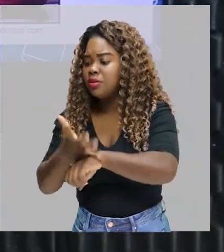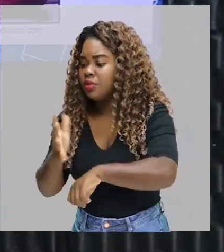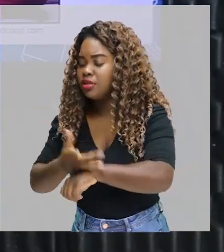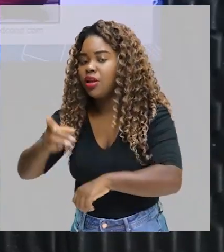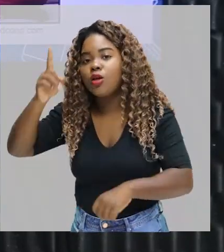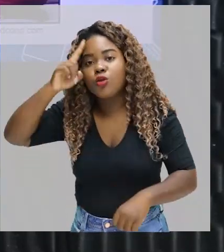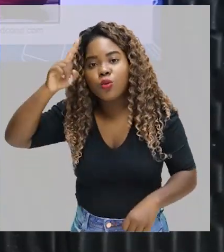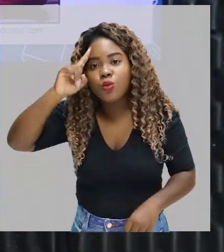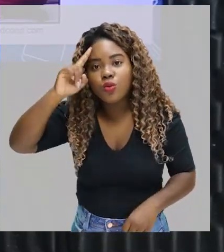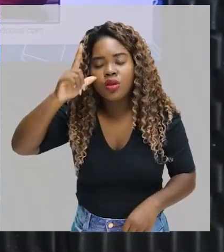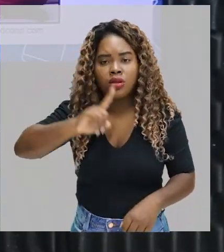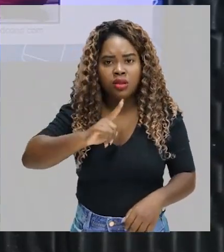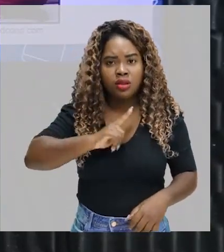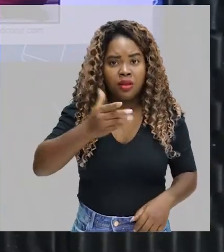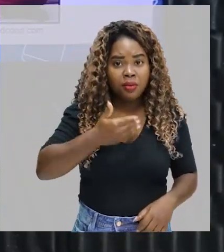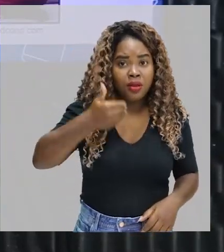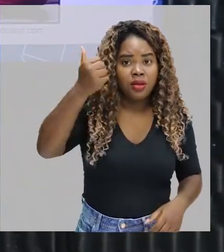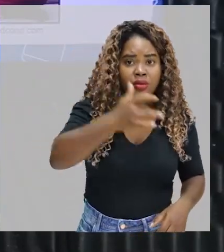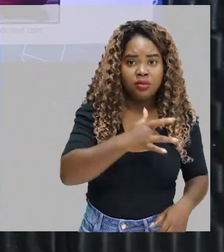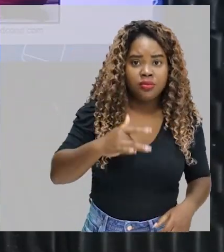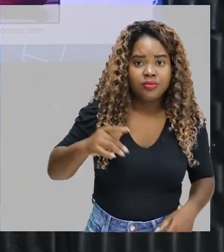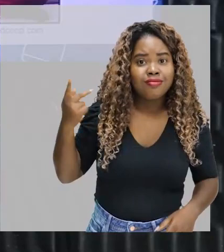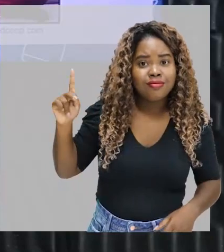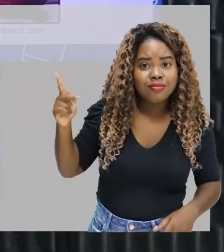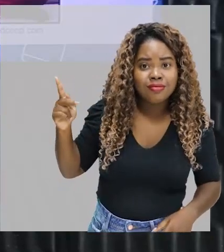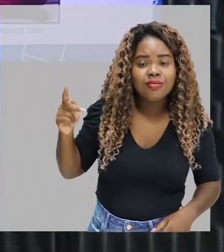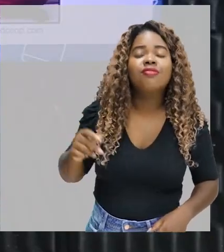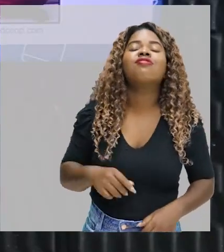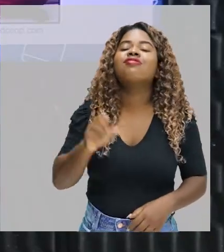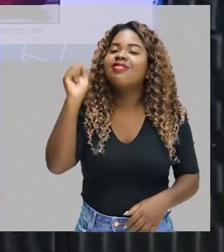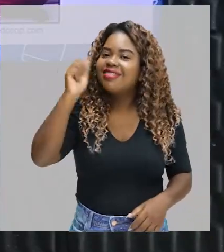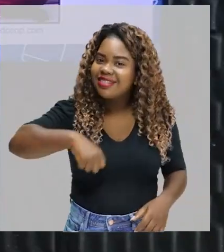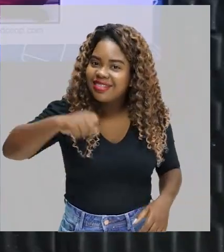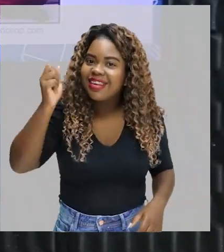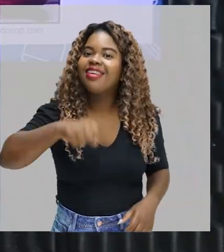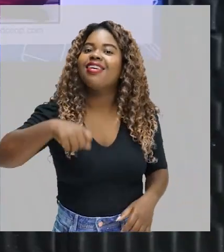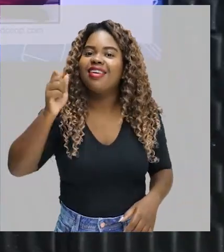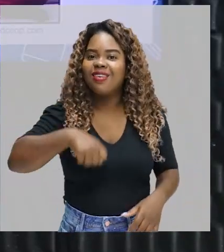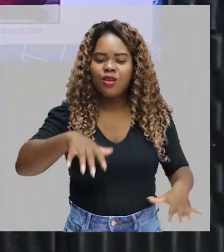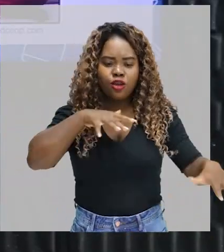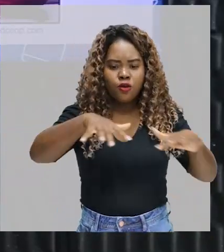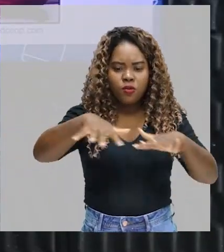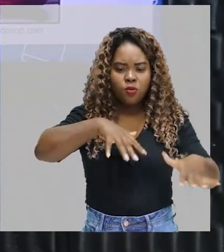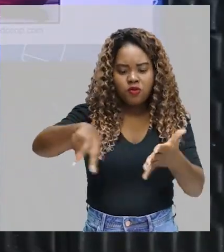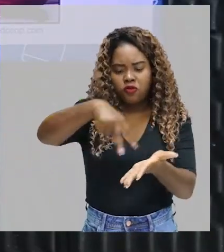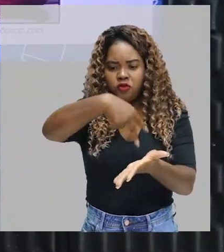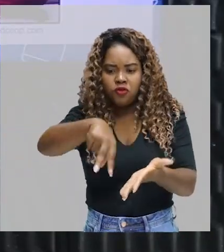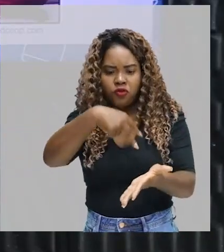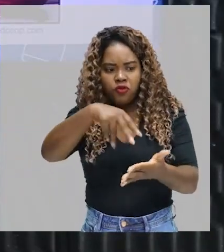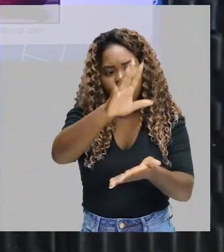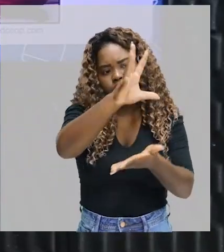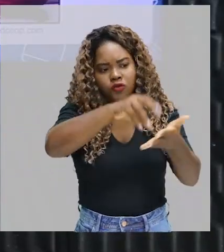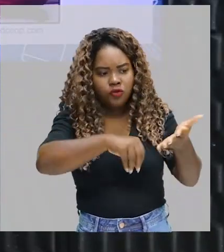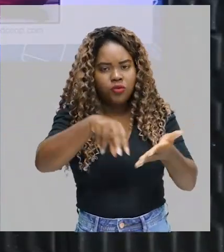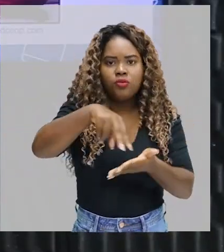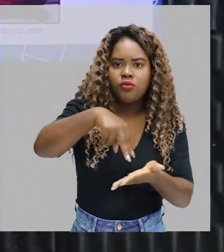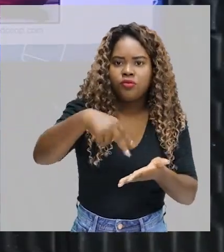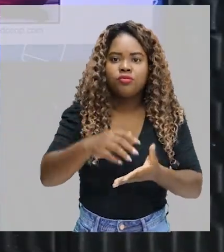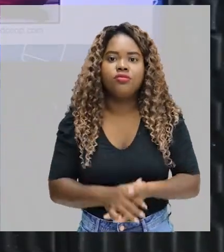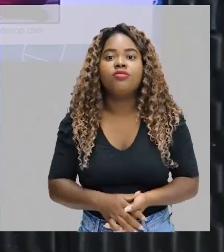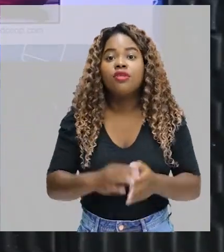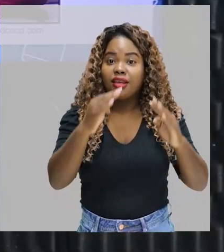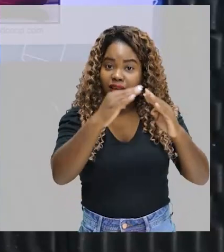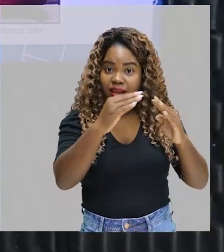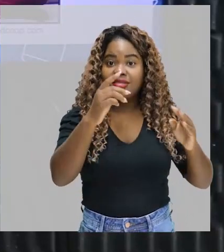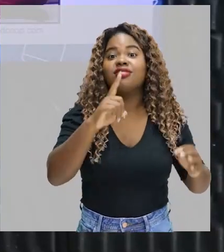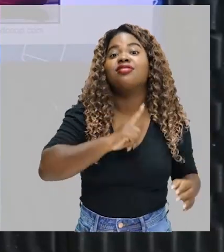todo dia, vai ter melhoria para a saúde dele? Vai. Vai. Ele vai ter um gasto calórico maior. Lá em casa, eu